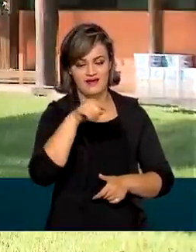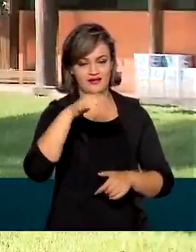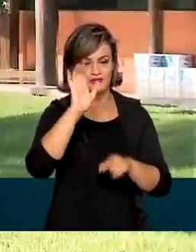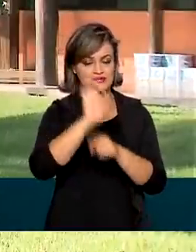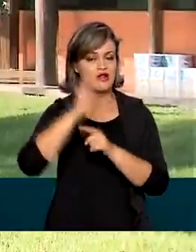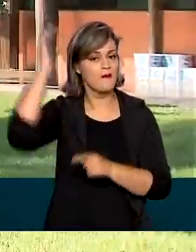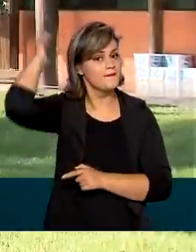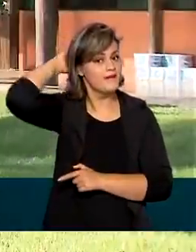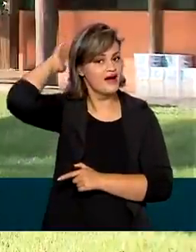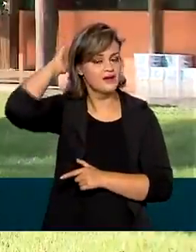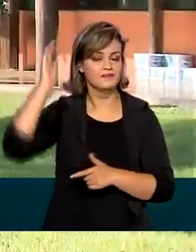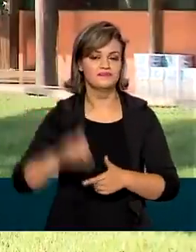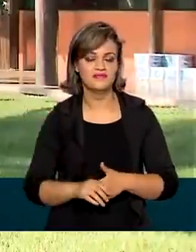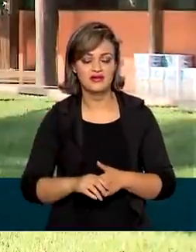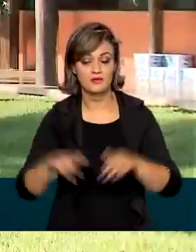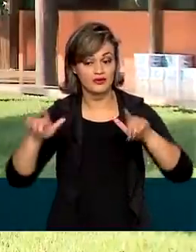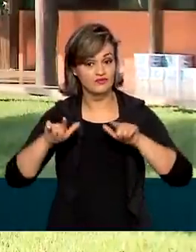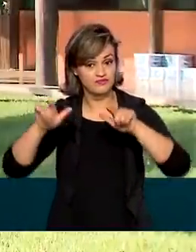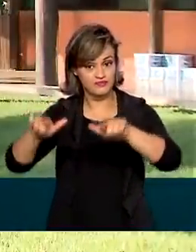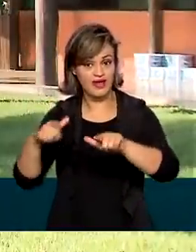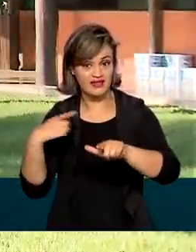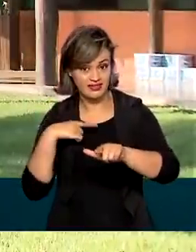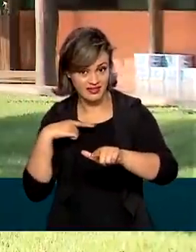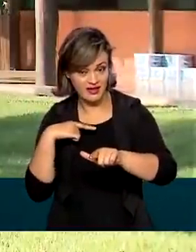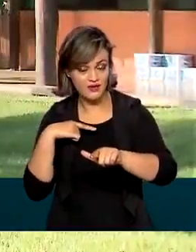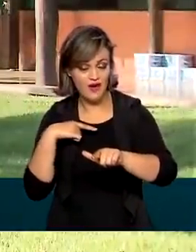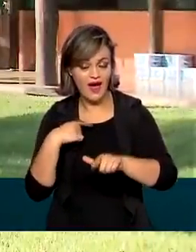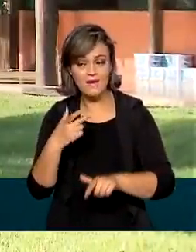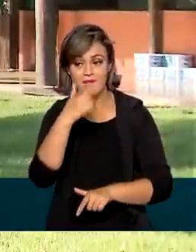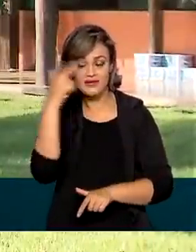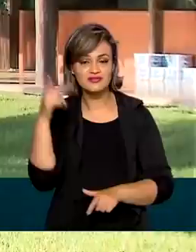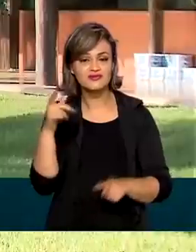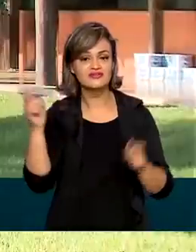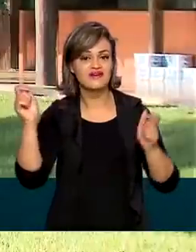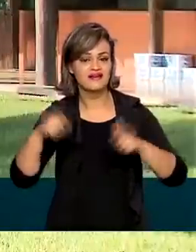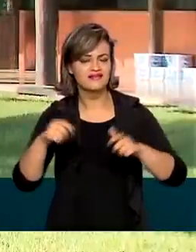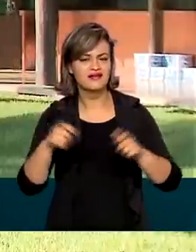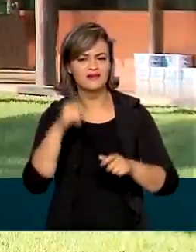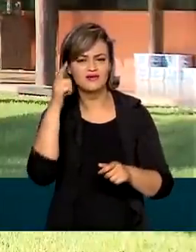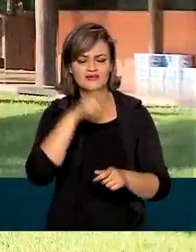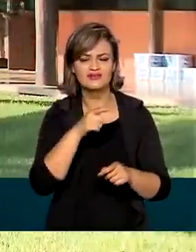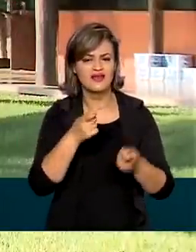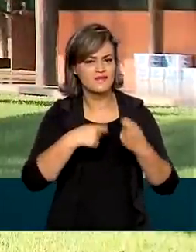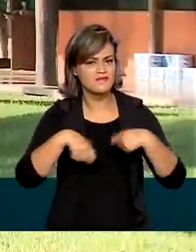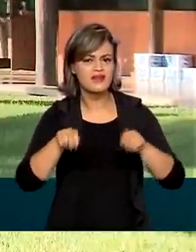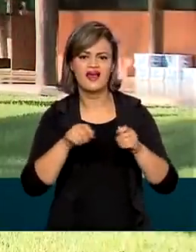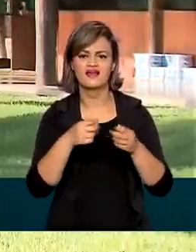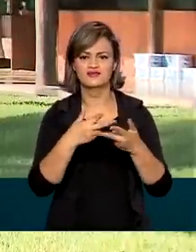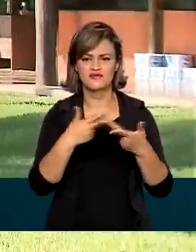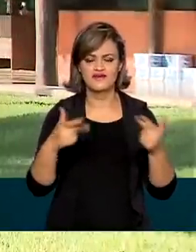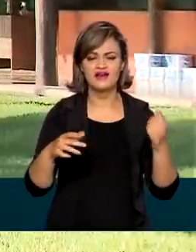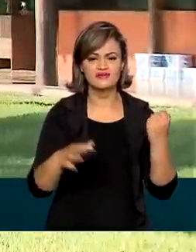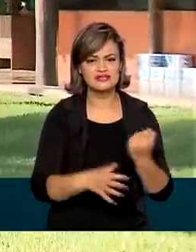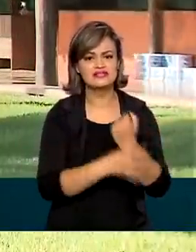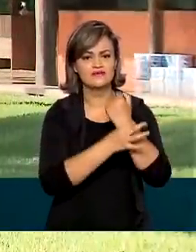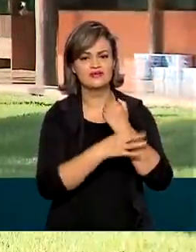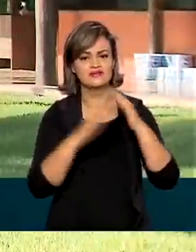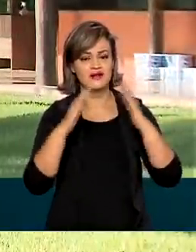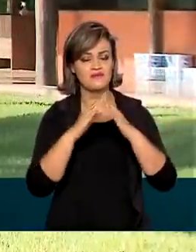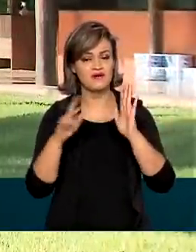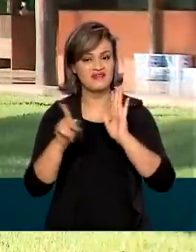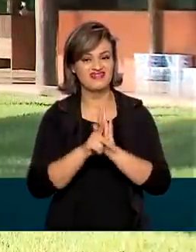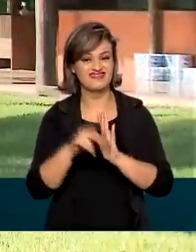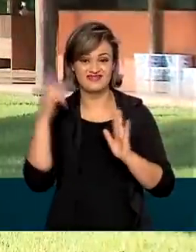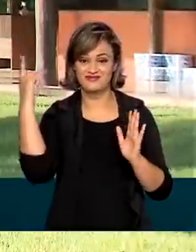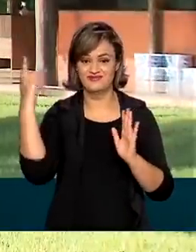Pará. Com o título em mãos, esses proprietários vão ter acesso a linhas de crédito e também segurança para morar no que